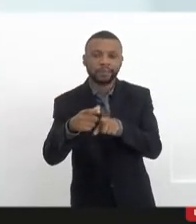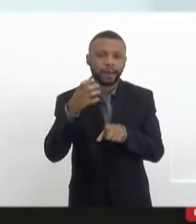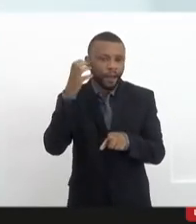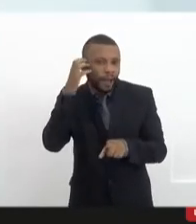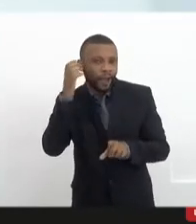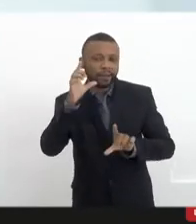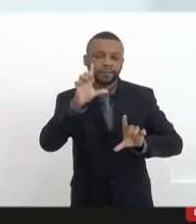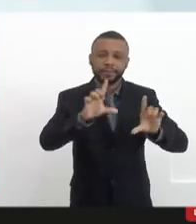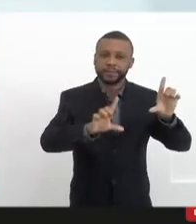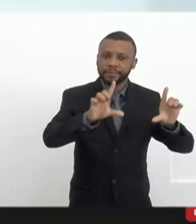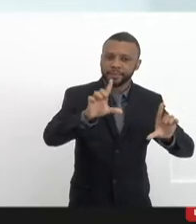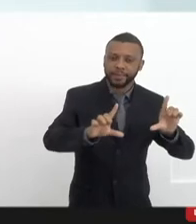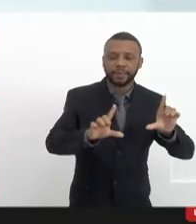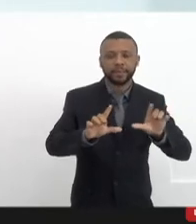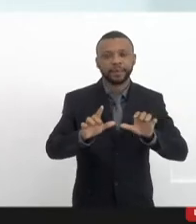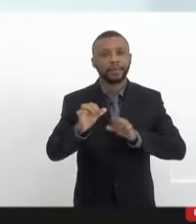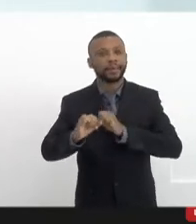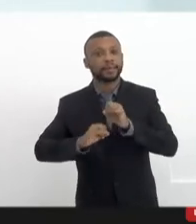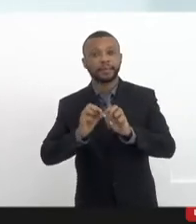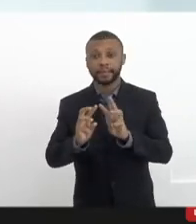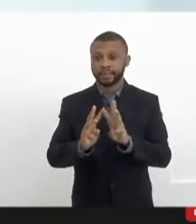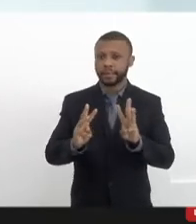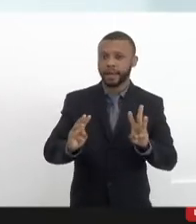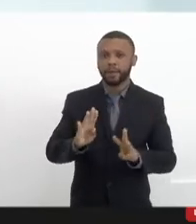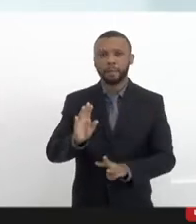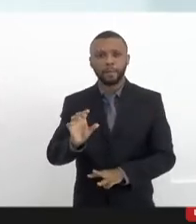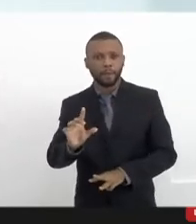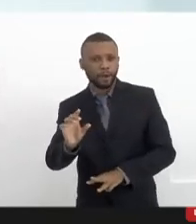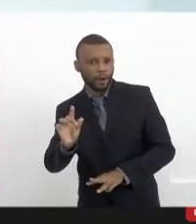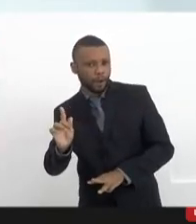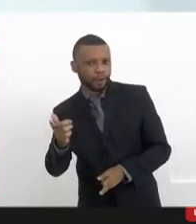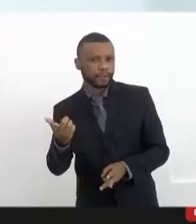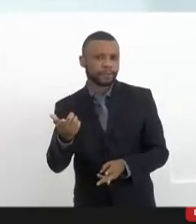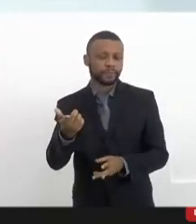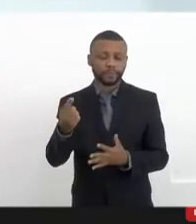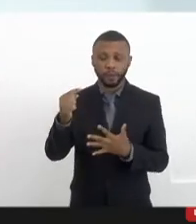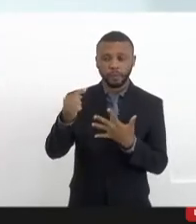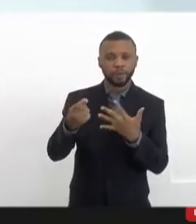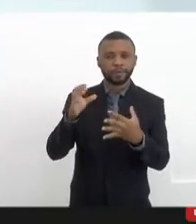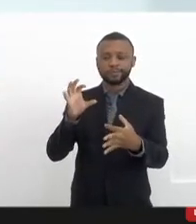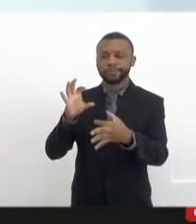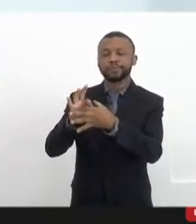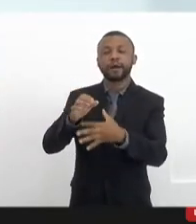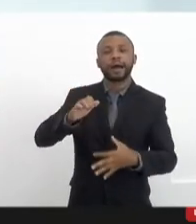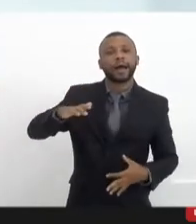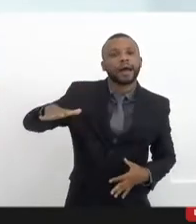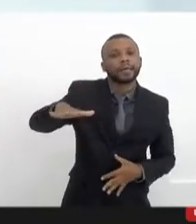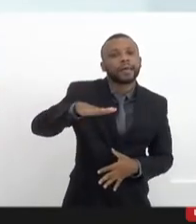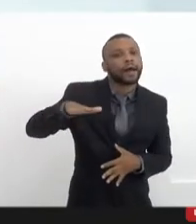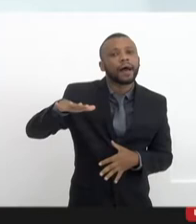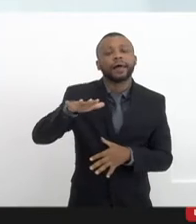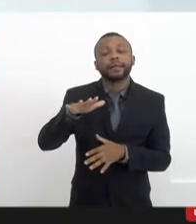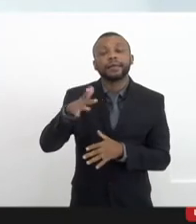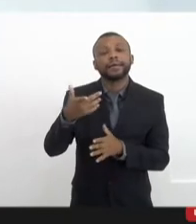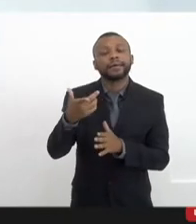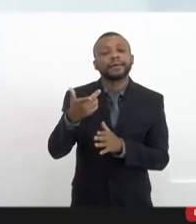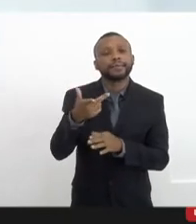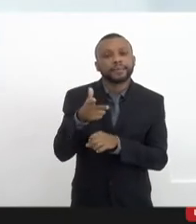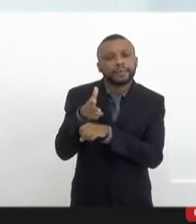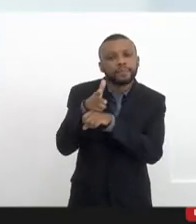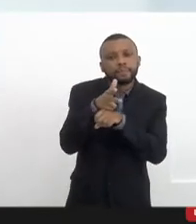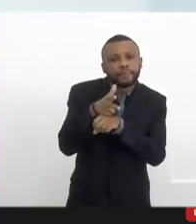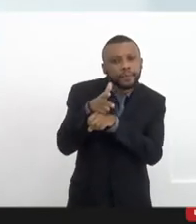blogs, jornais impressos, tudo que diz respeito a esse universo das mídias alternativas,